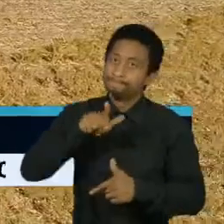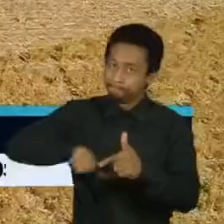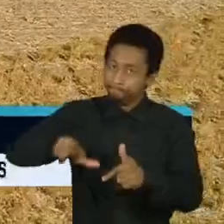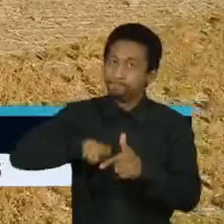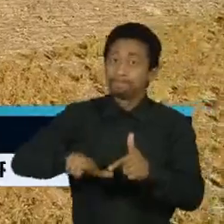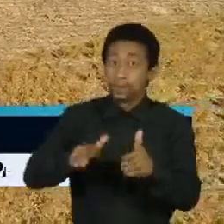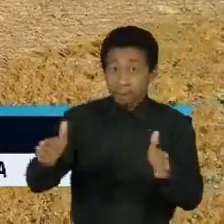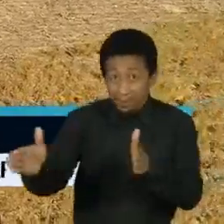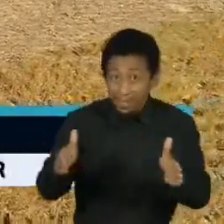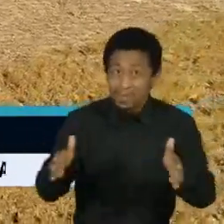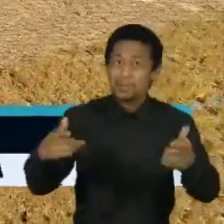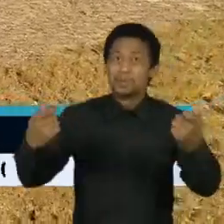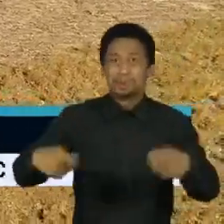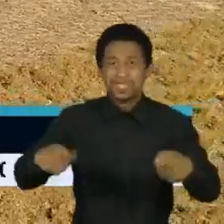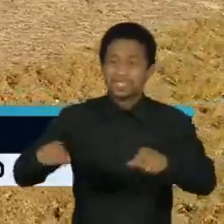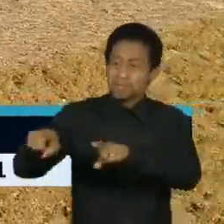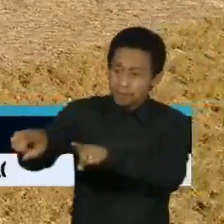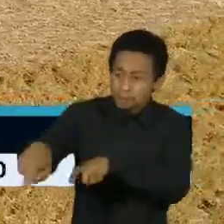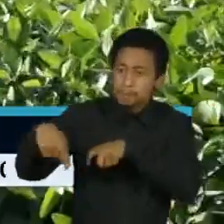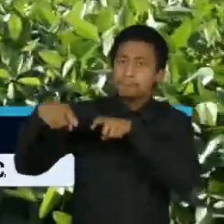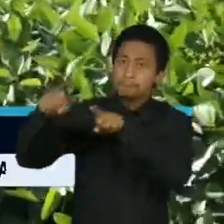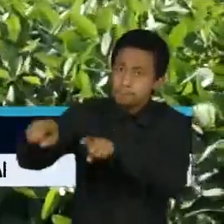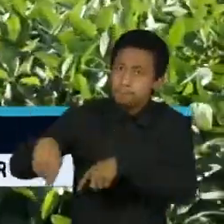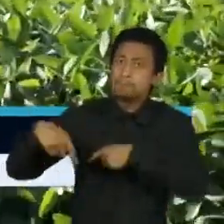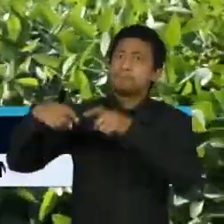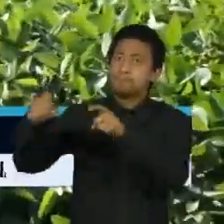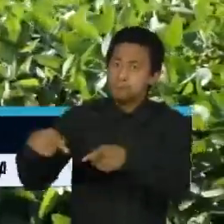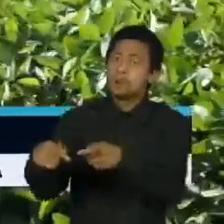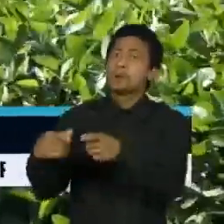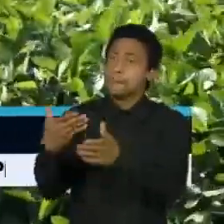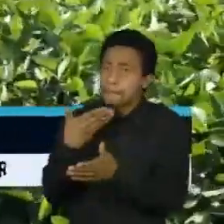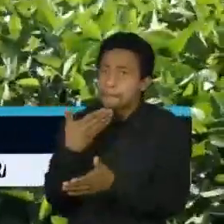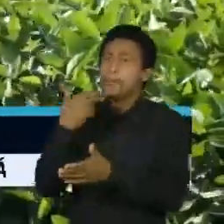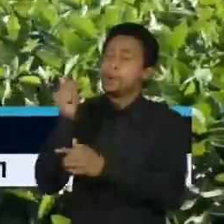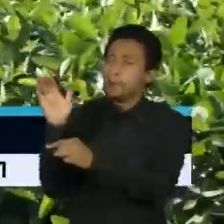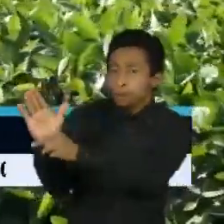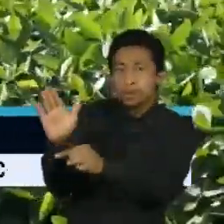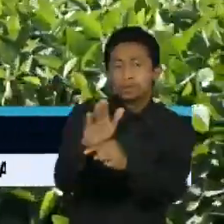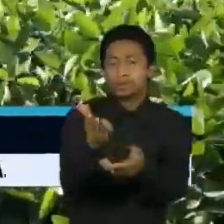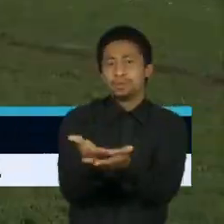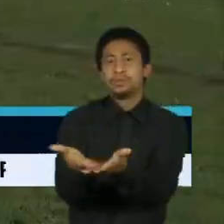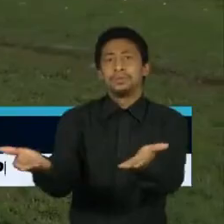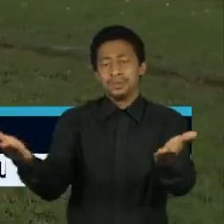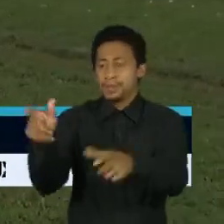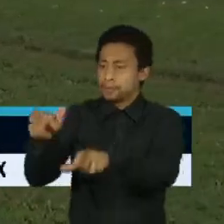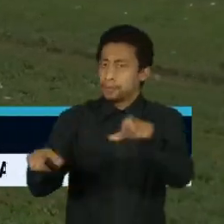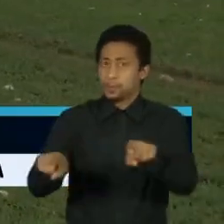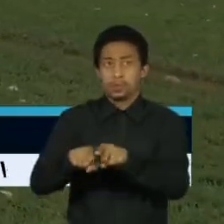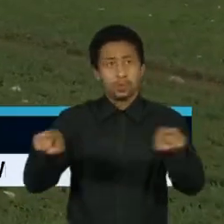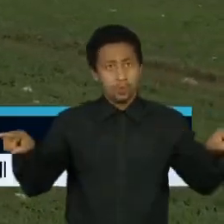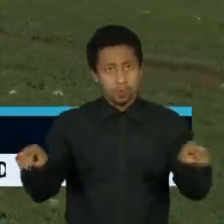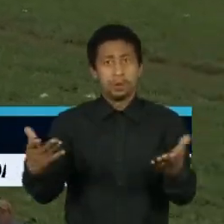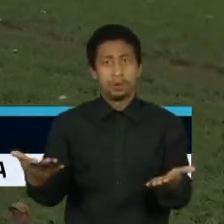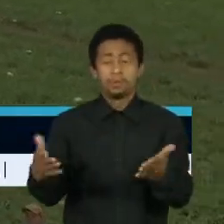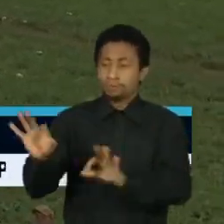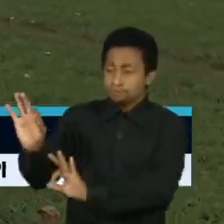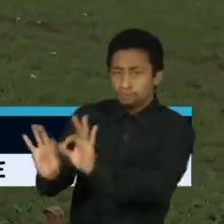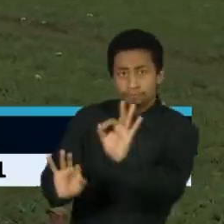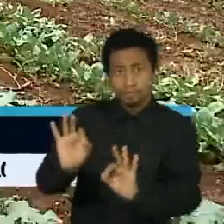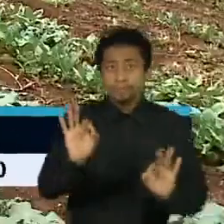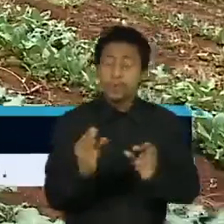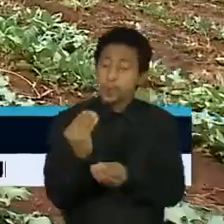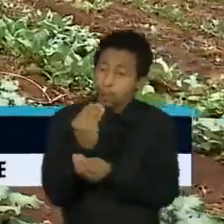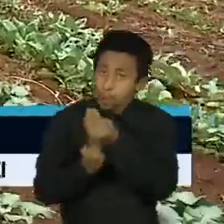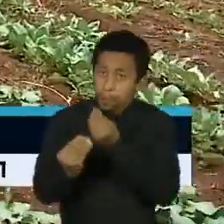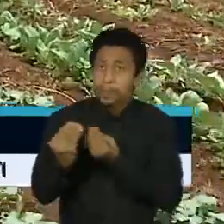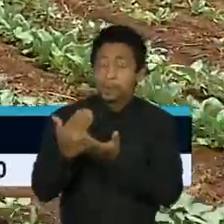exige sistemas agroalimentares mais eficientes. Eles envolvem todo o percurso que a comida